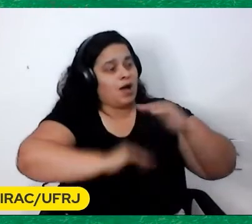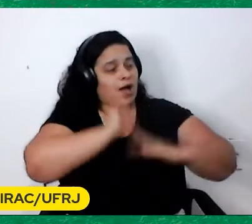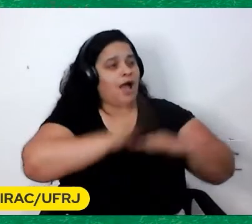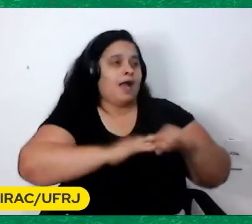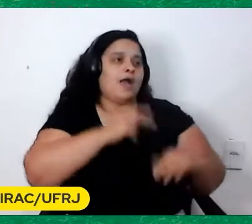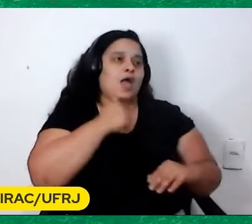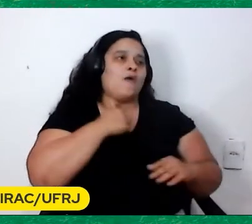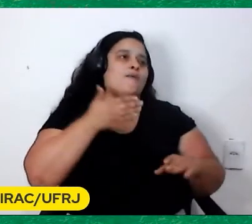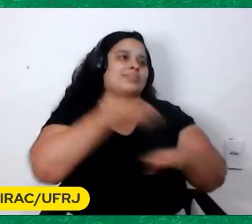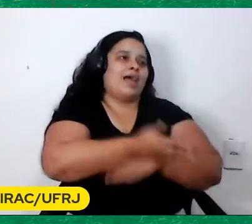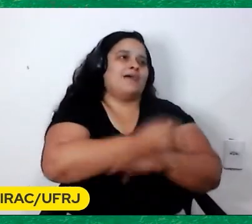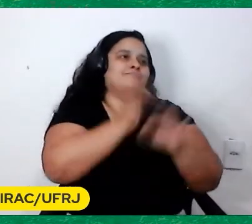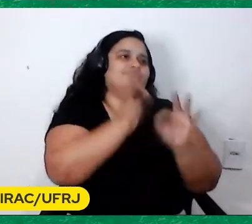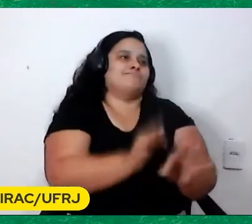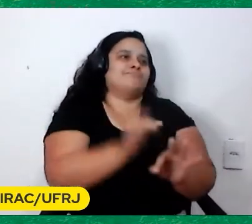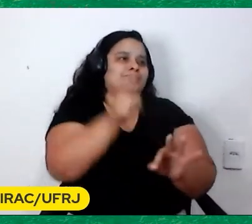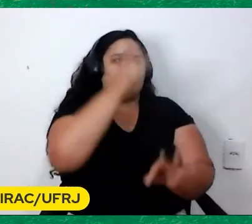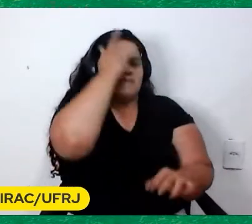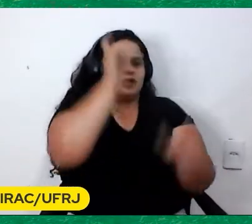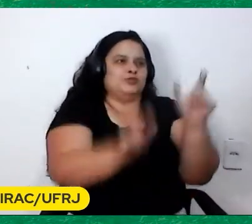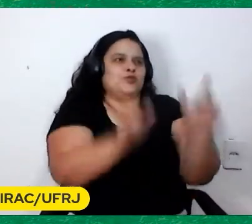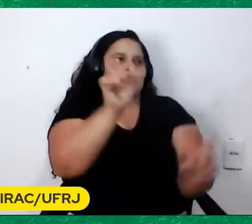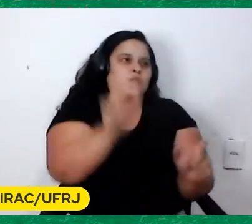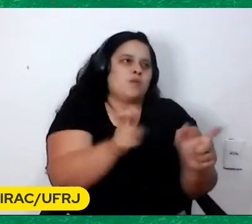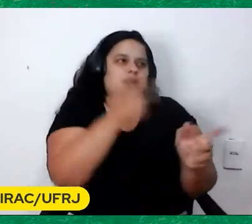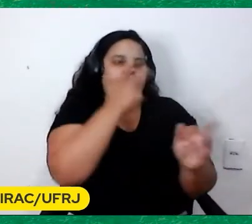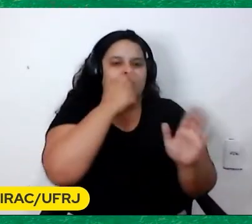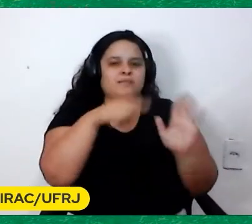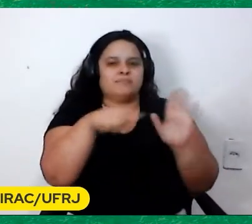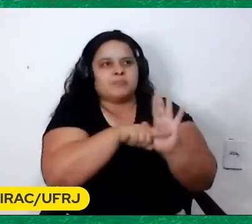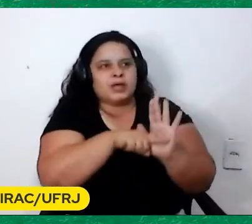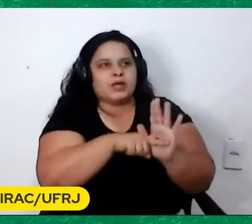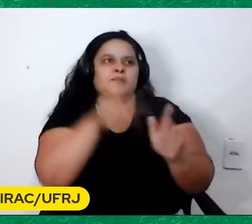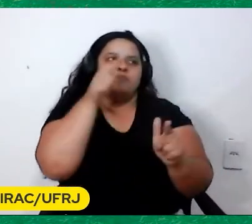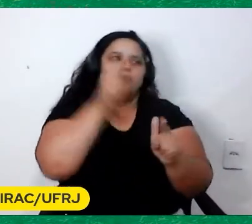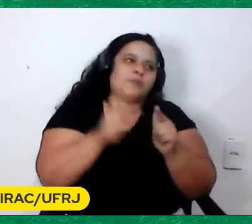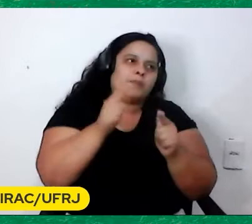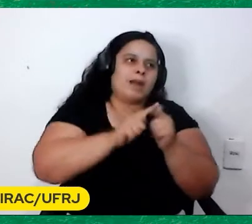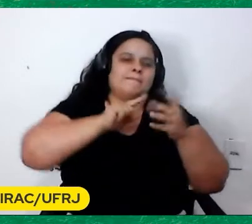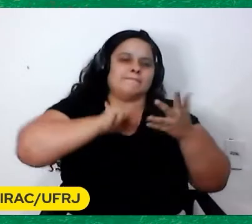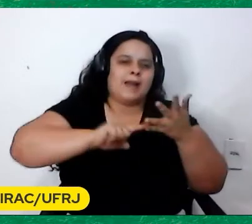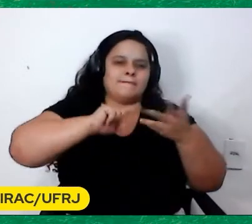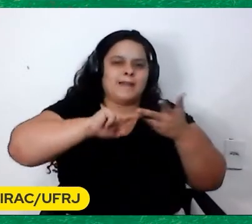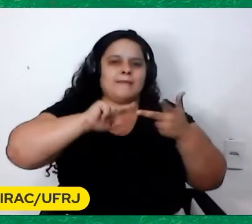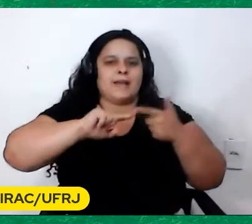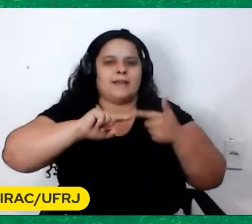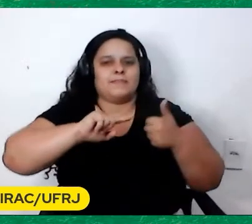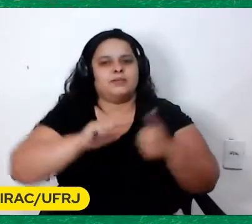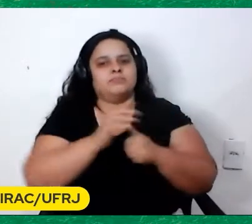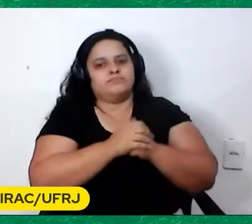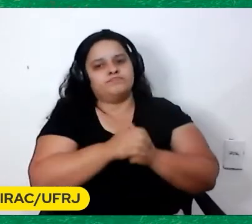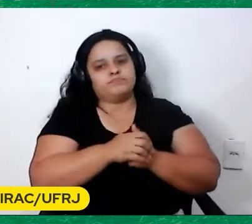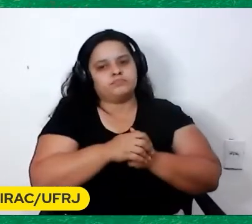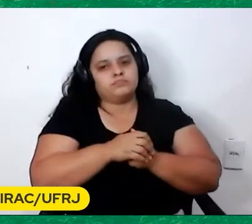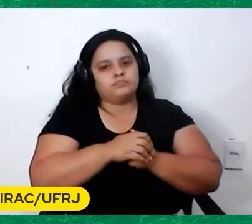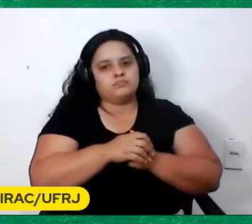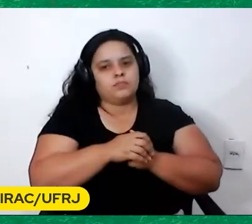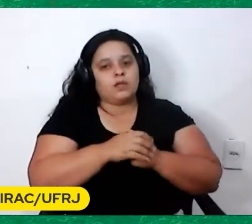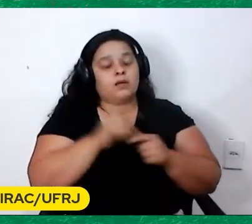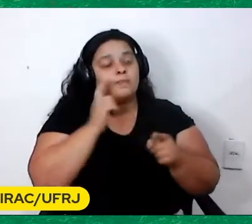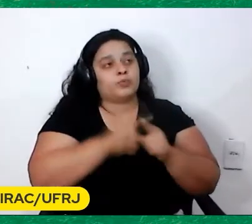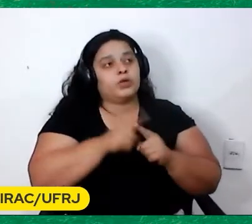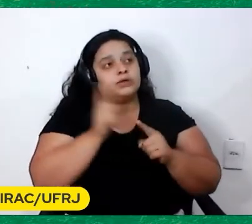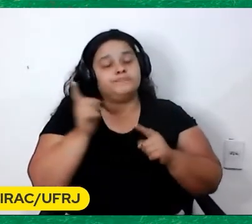Desses personagens Que ele focou Tão bem Trágicos Alguns até trágicos Porque ele fala